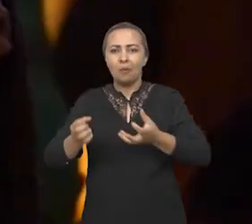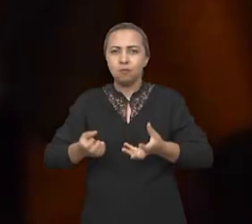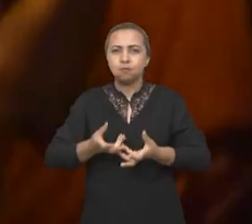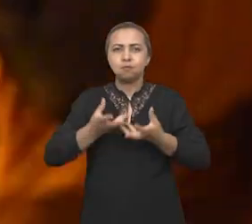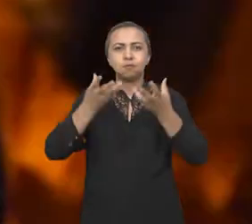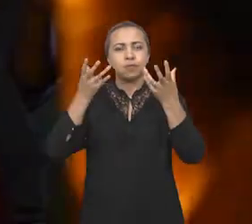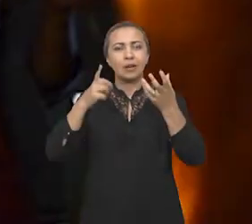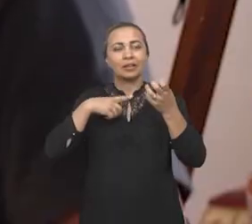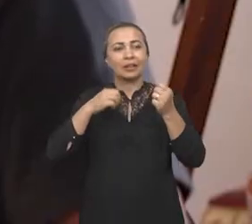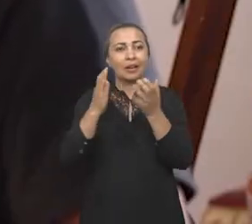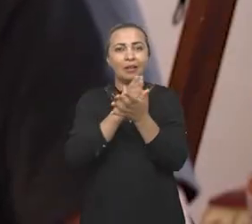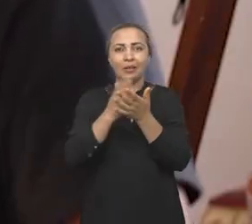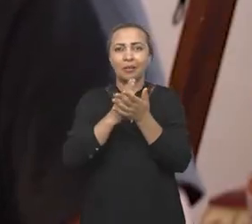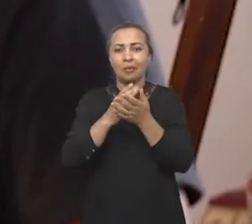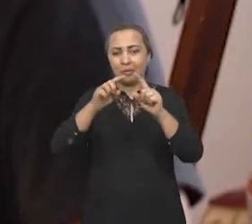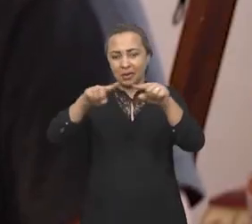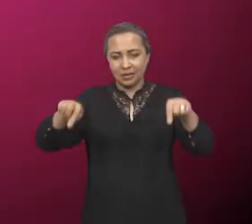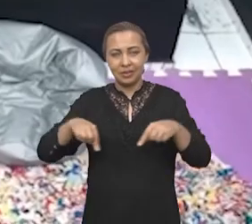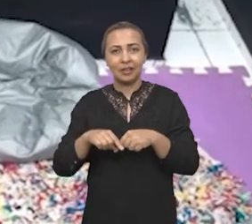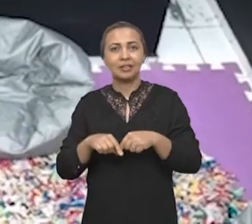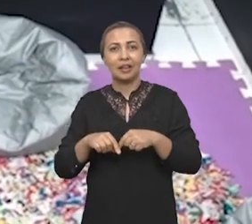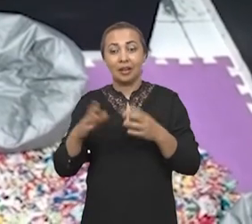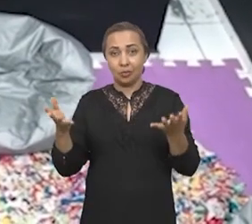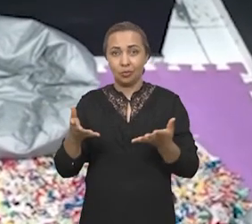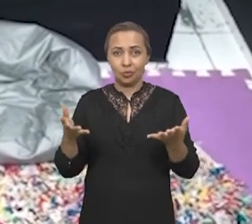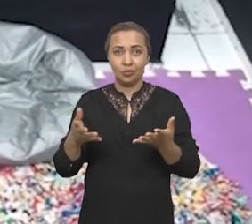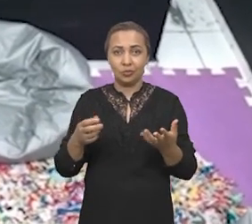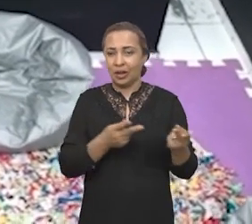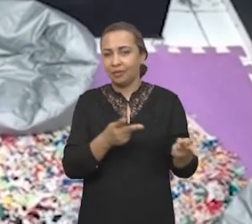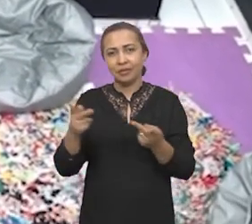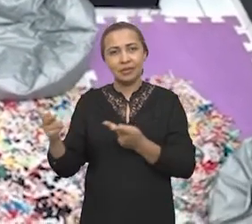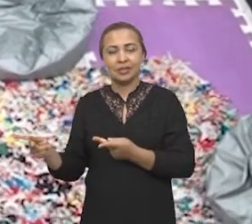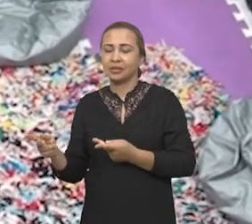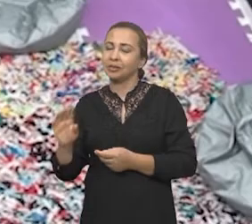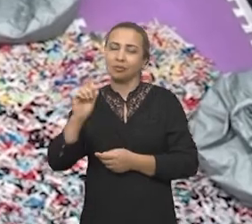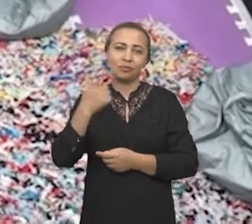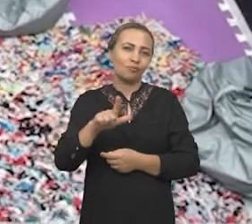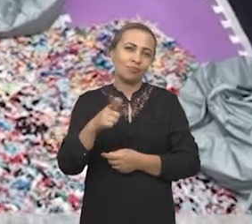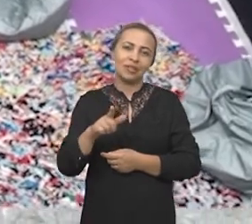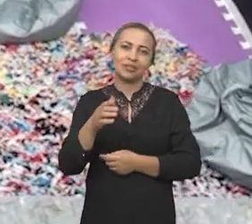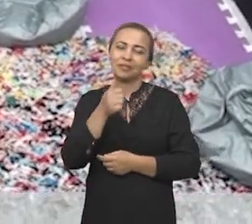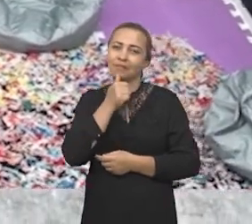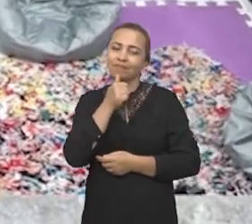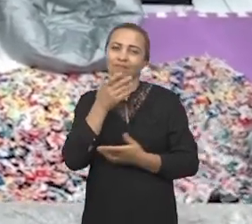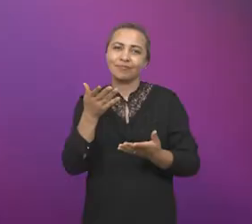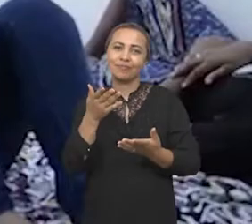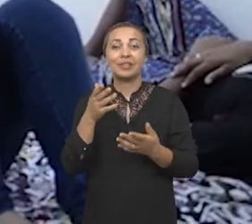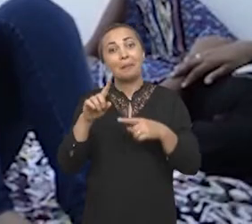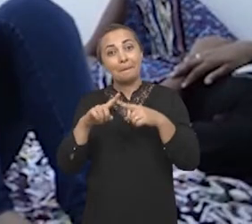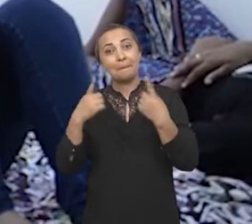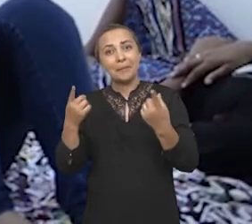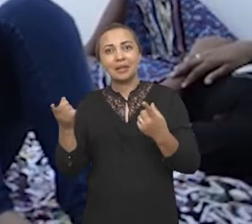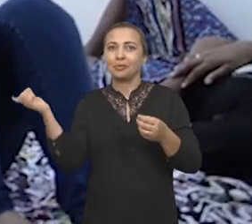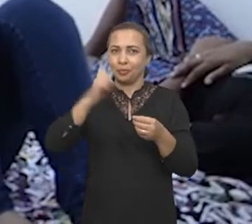Tem algumas instalações dentro da sala do observatório. atualmente as visitas não estão acontecendo, mas em breve voltarão.